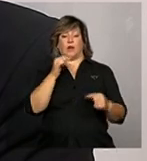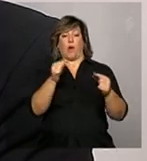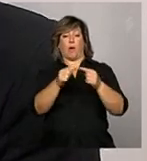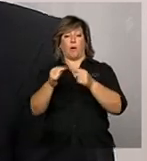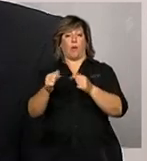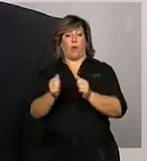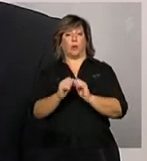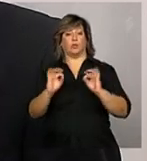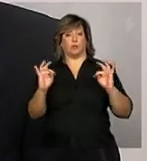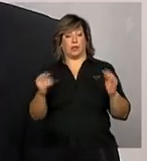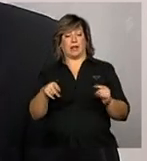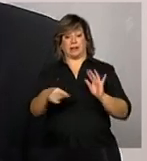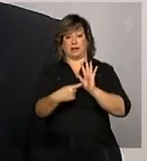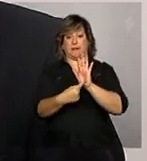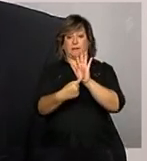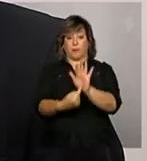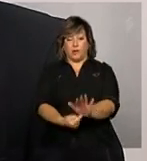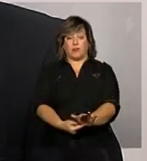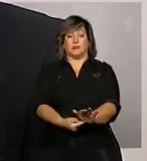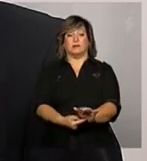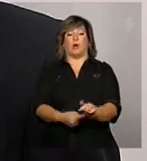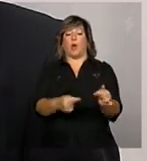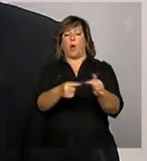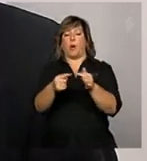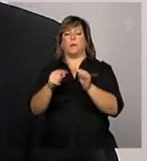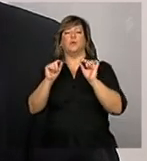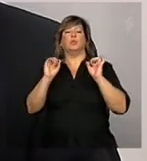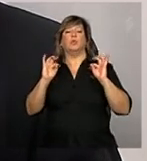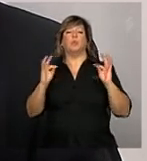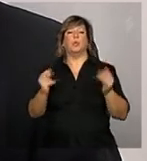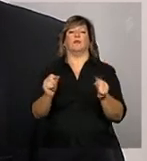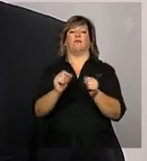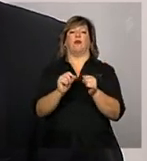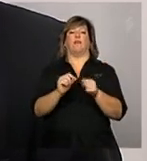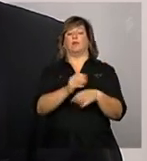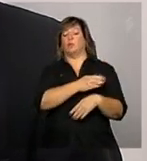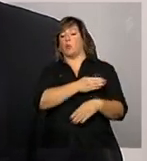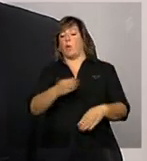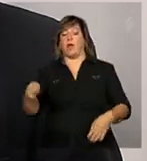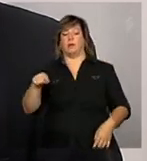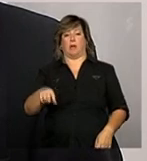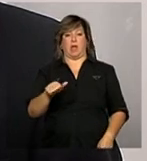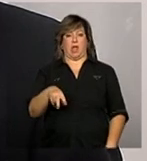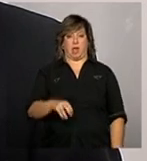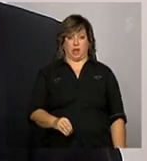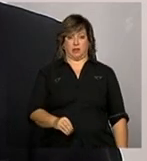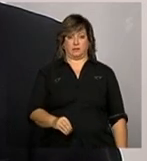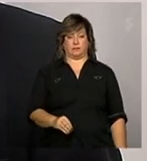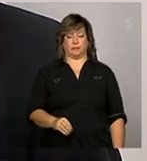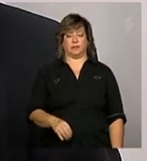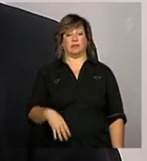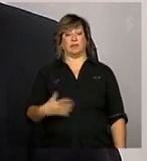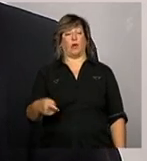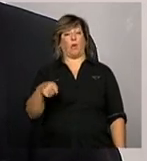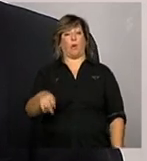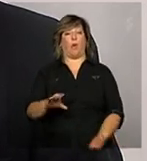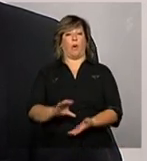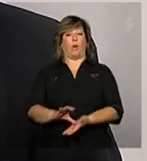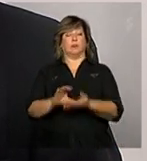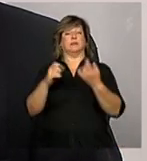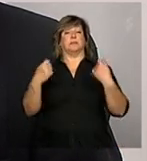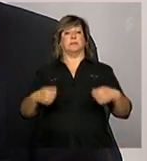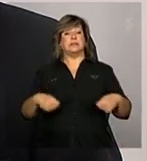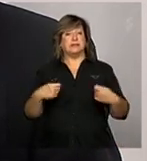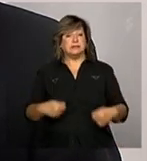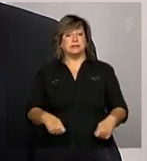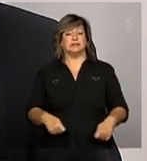demonstrativo é uma consequência de tudo que foi feito durante o exercício logo o conselho também deve levar em consideração os